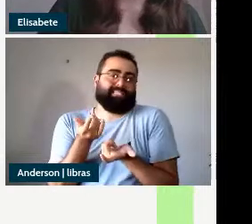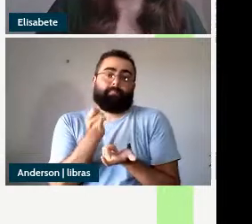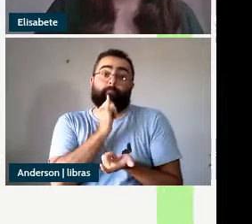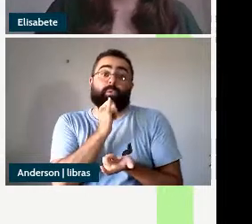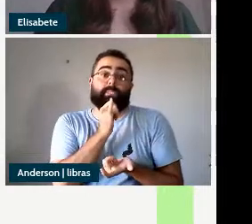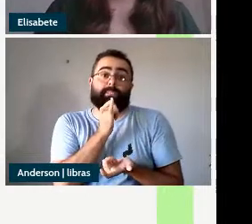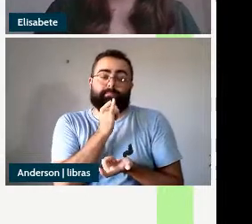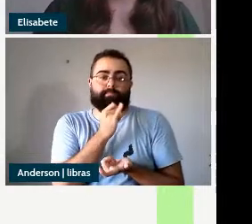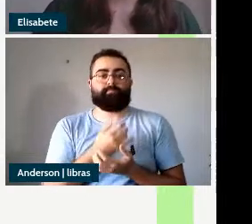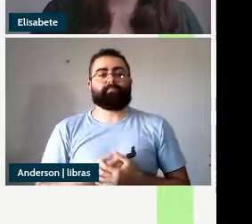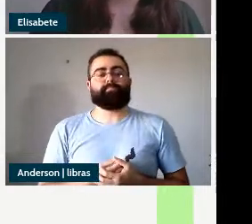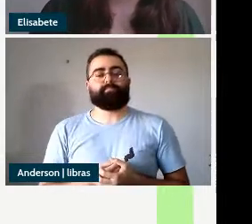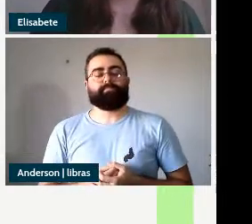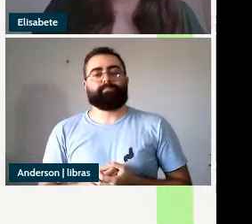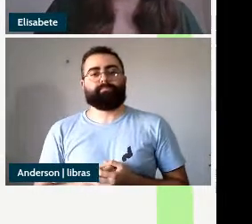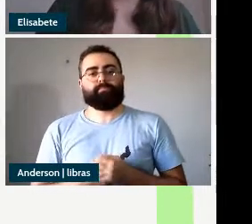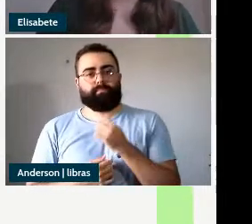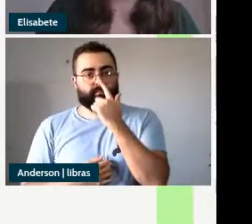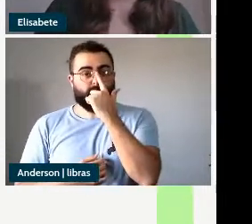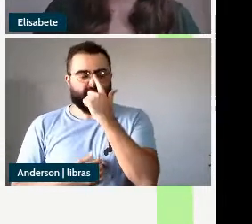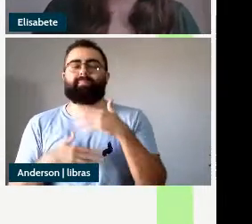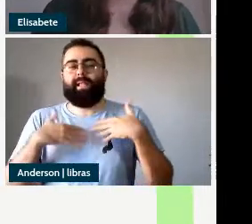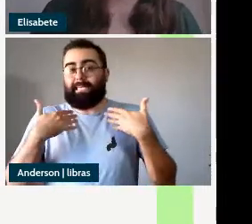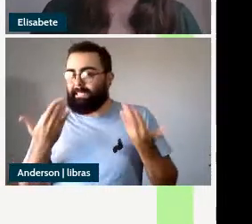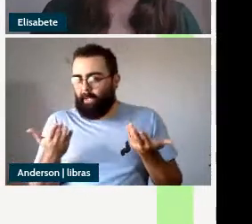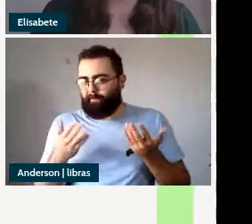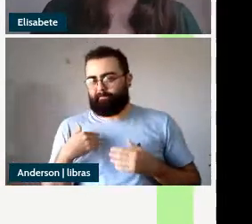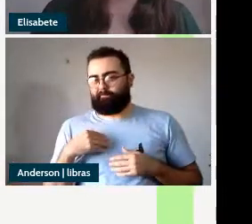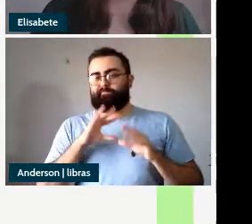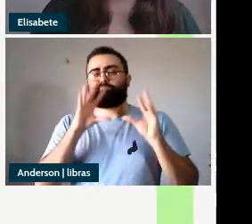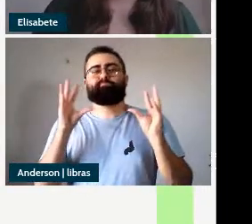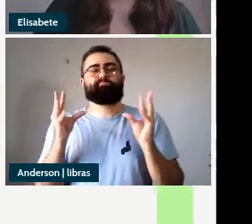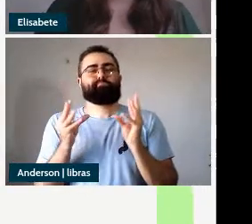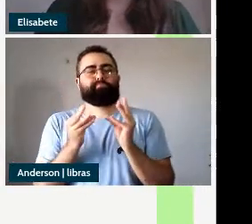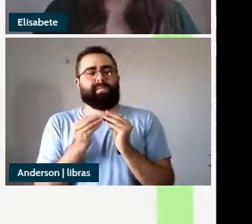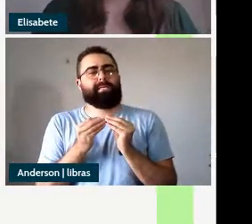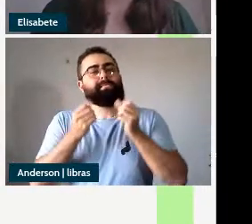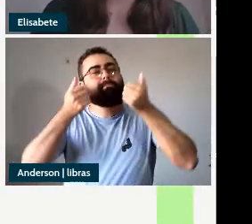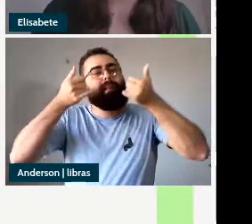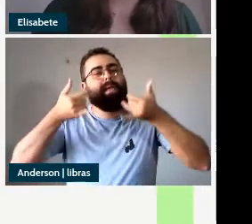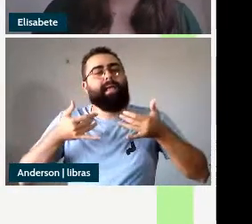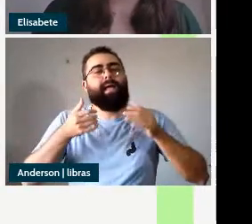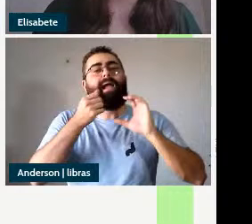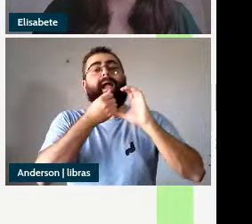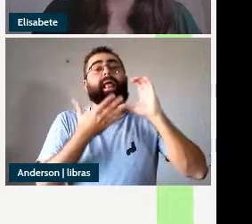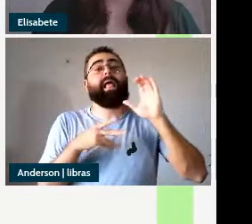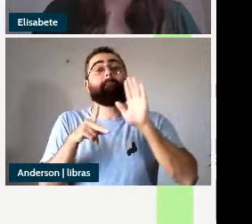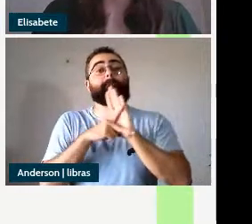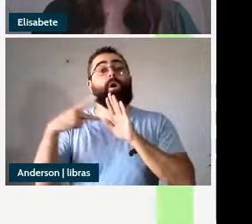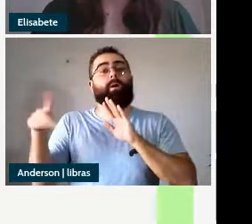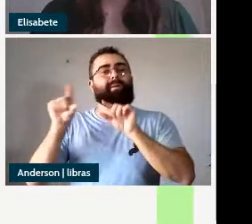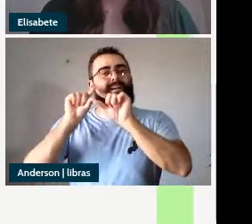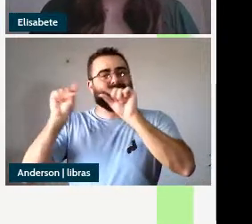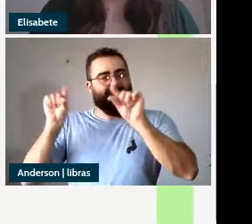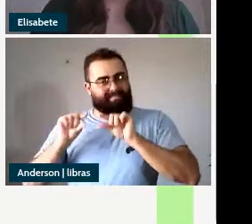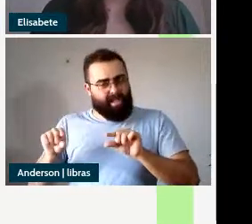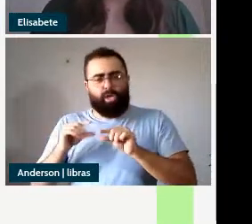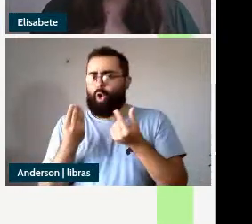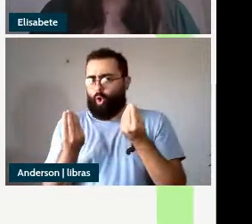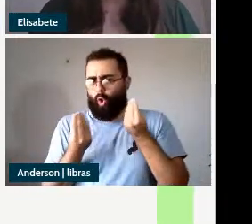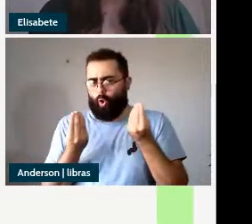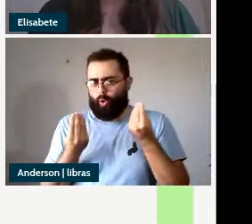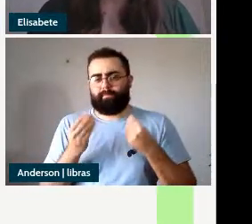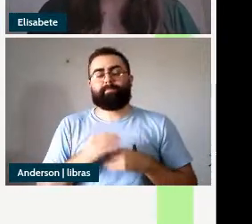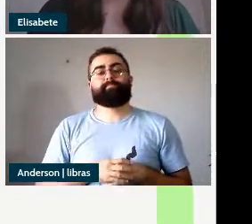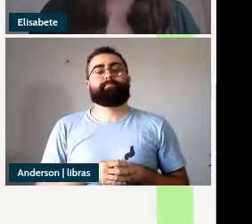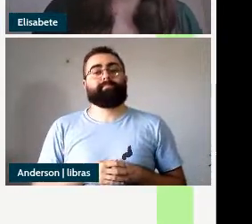então passando agora por uma breve caracterização das construções depictivas uma primeira propriedade que nós podemos destacar é